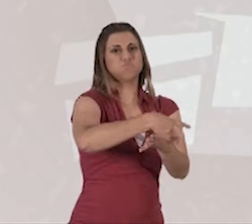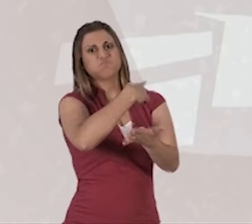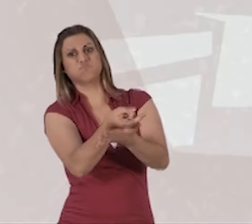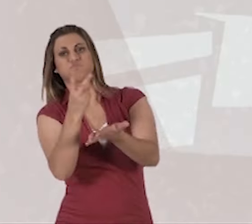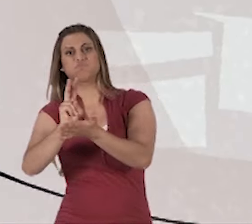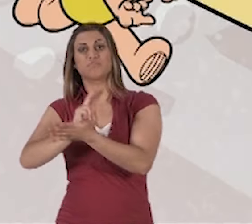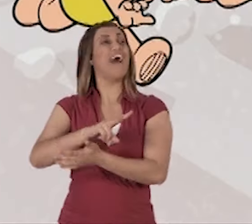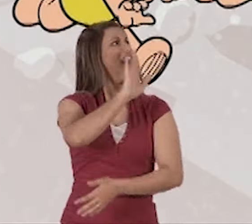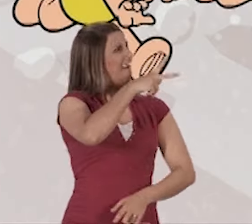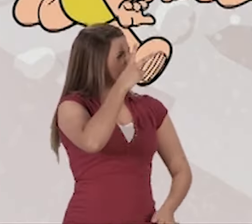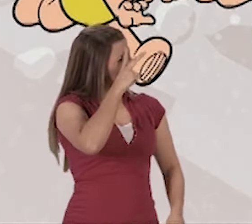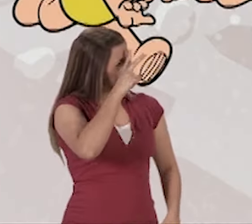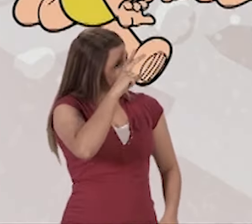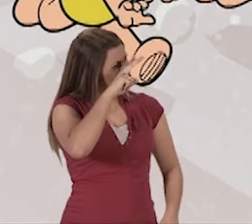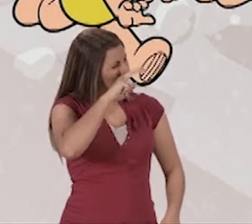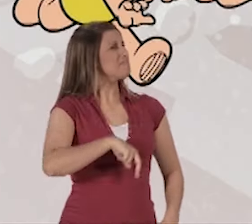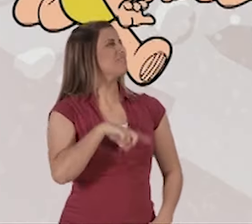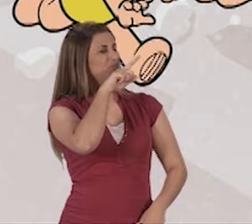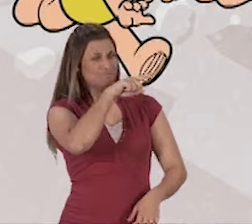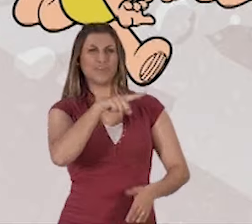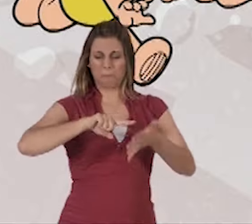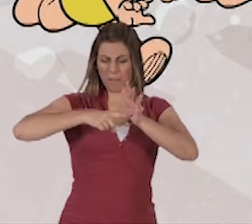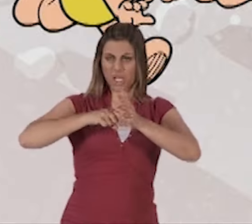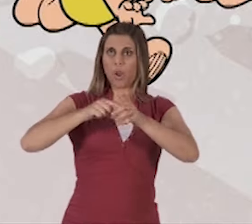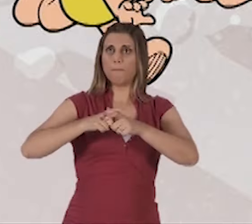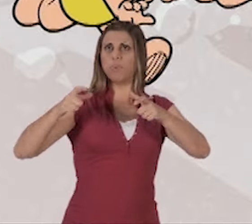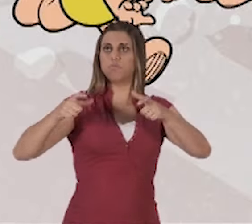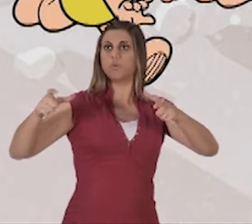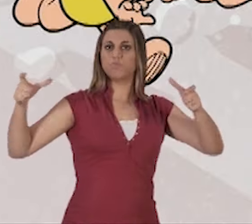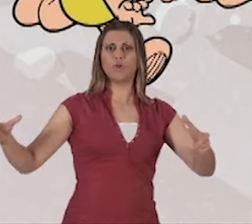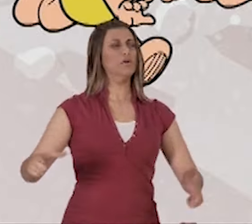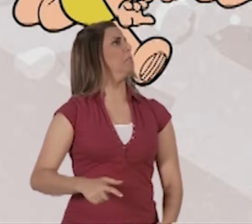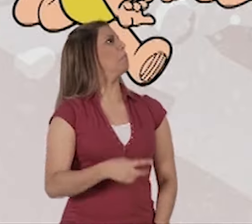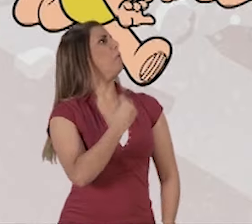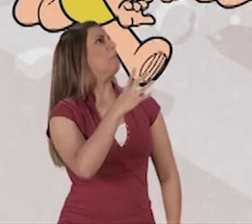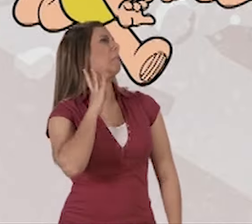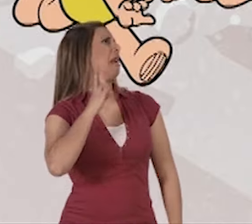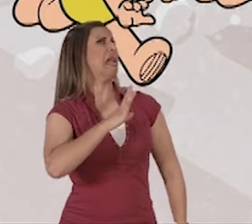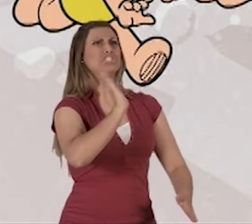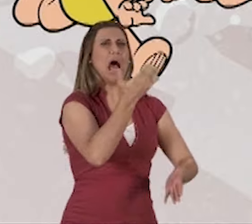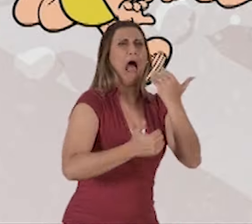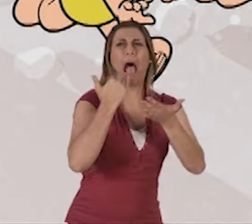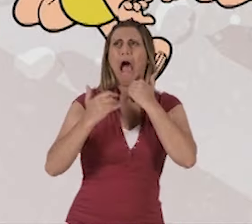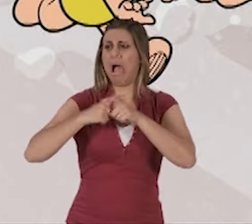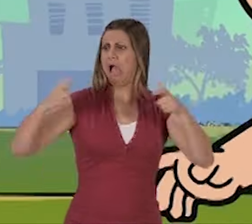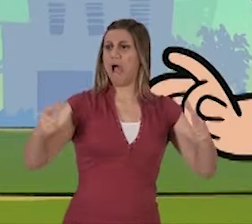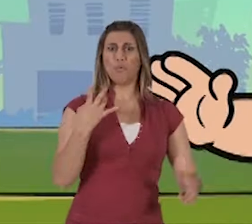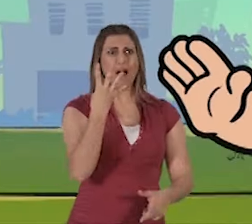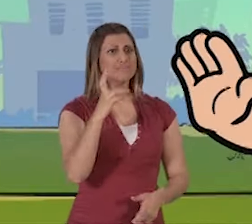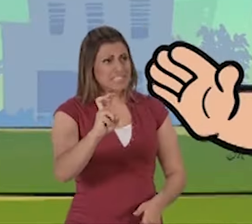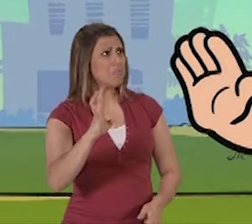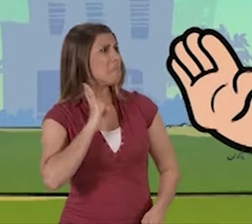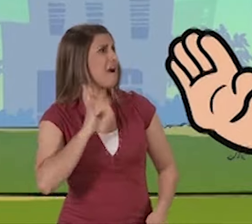ele mesmo! Ah, lembra da Máquina duplicadora? Com ela, a Magali quase acaba com toda a comida do bairro!